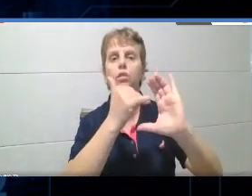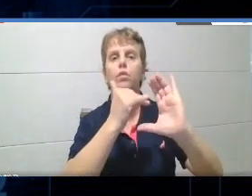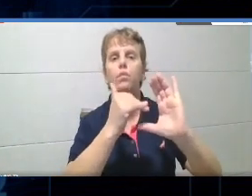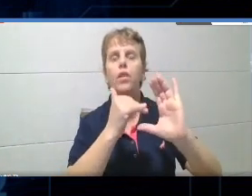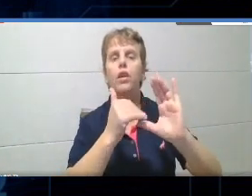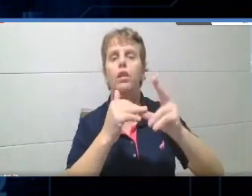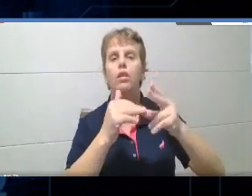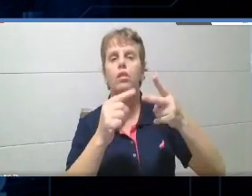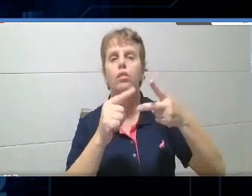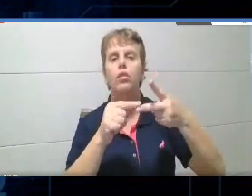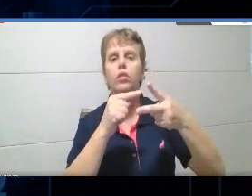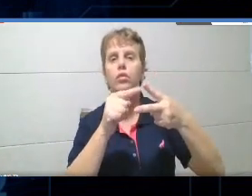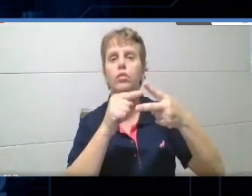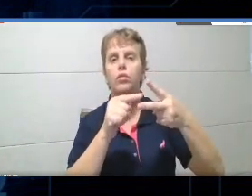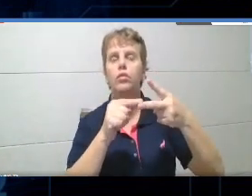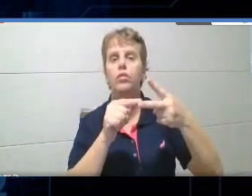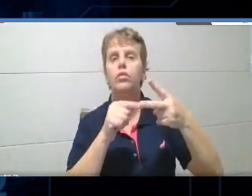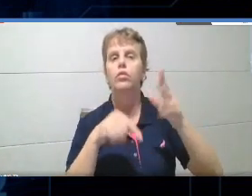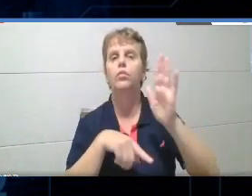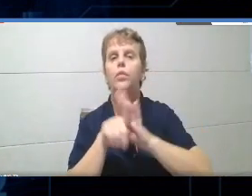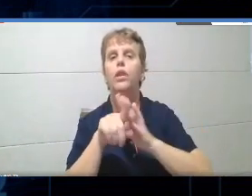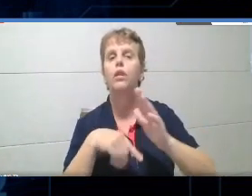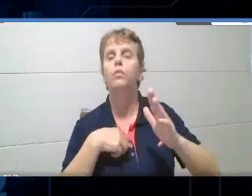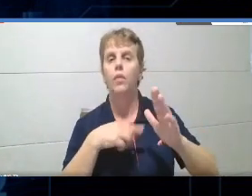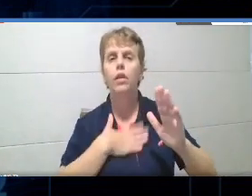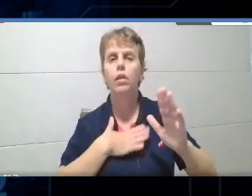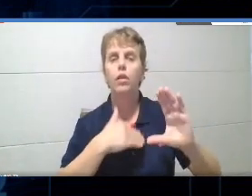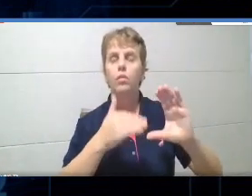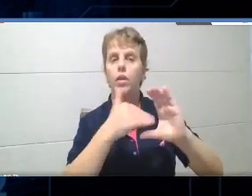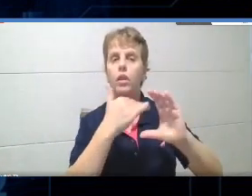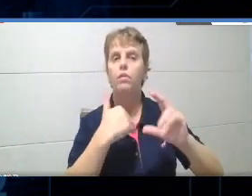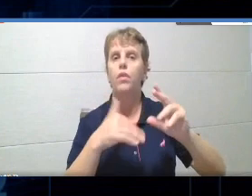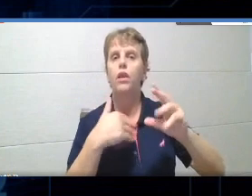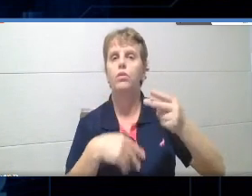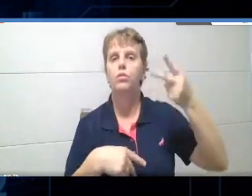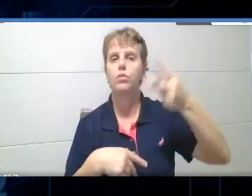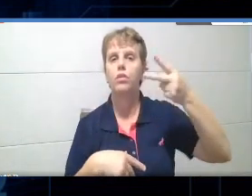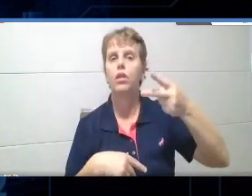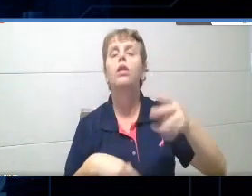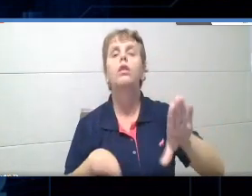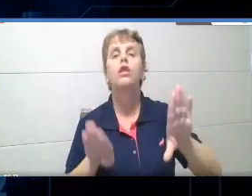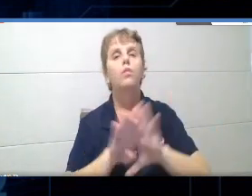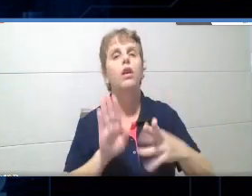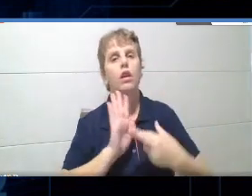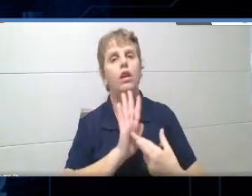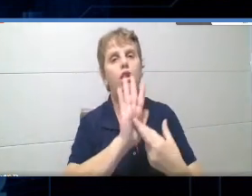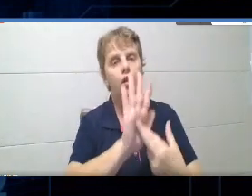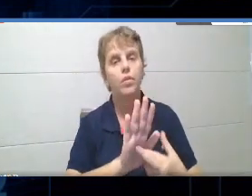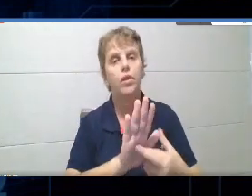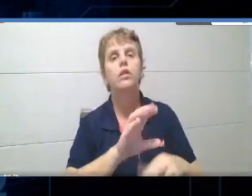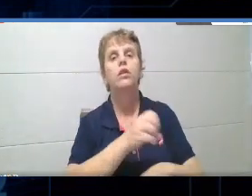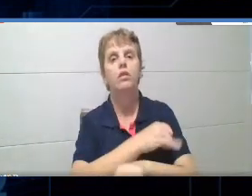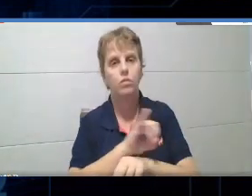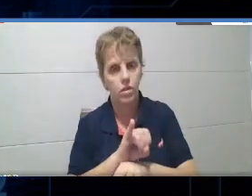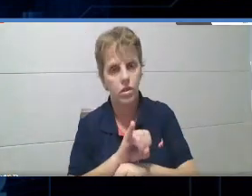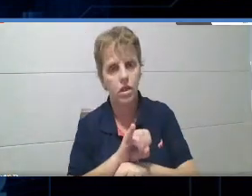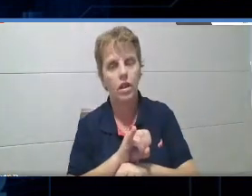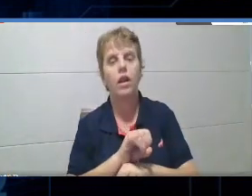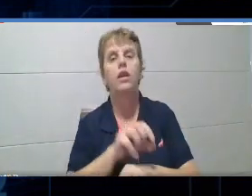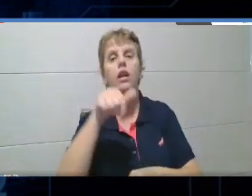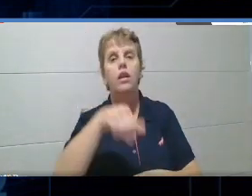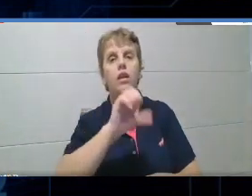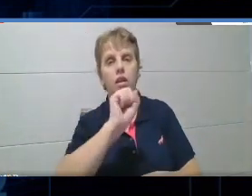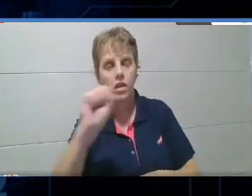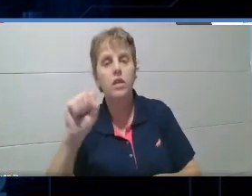para vocês fazerem as perguntas sobre o quiz, os meus contatos também. Em nome do Senai Santa Catarina, eu agradeço